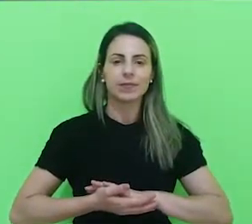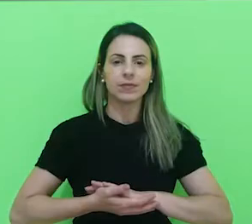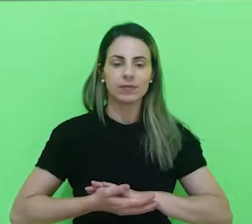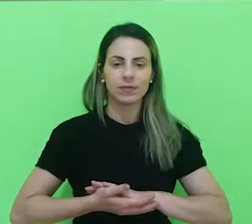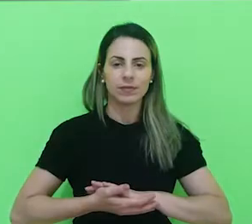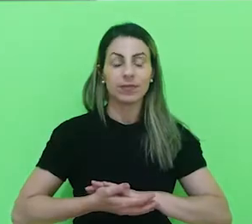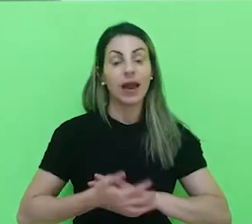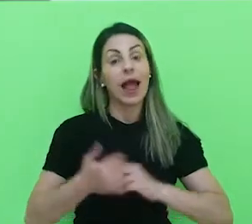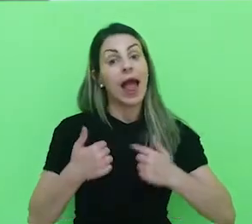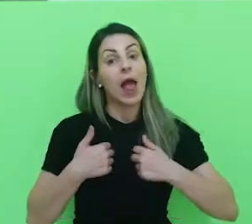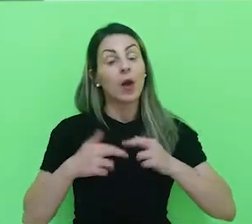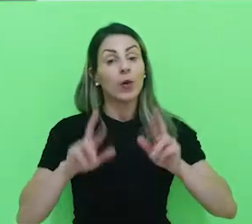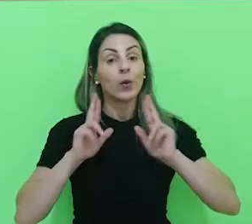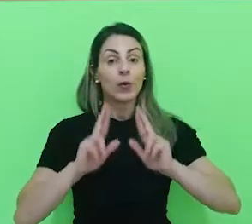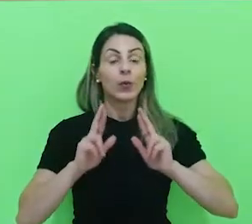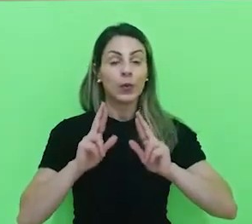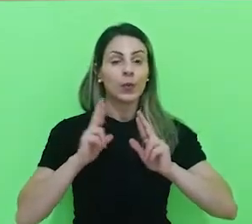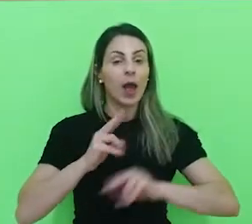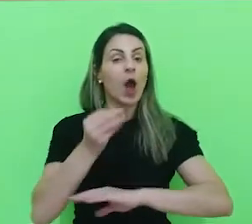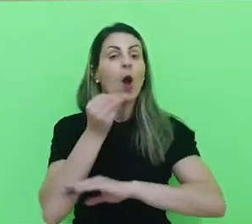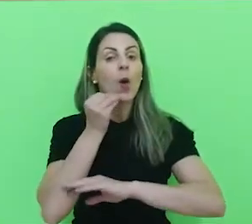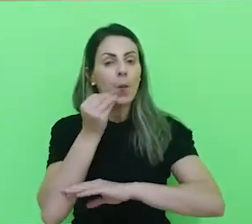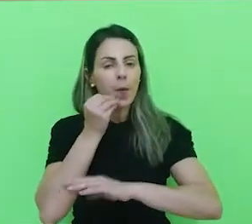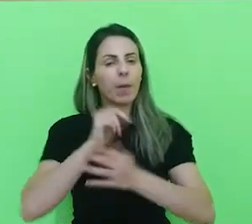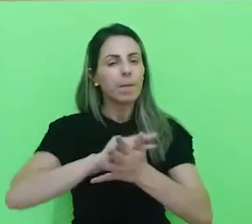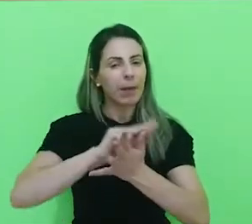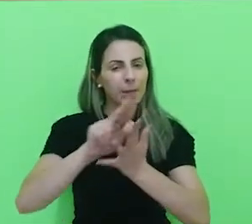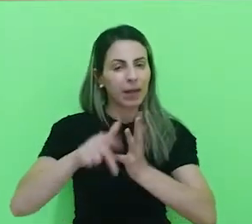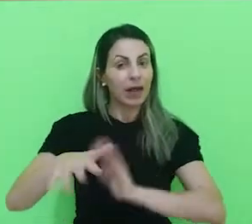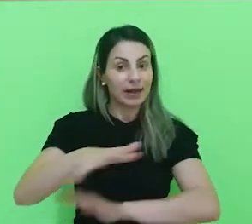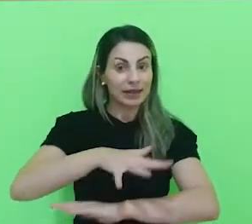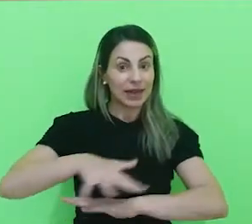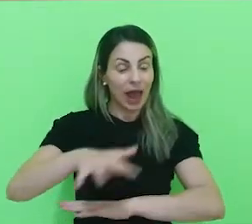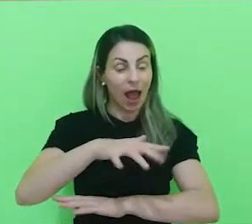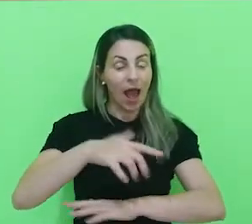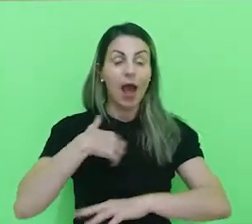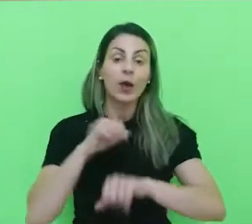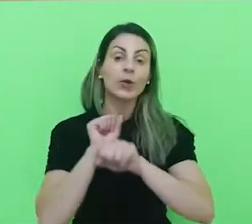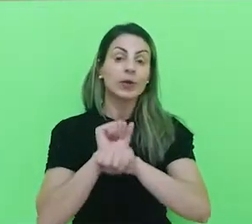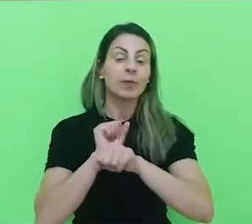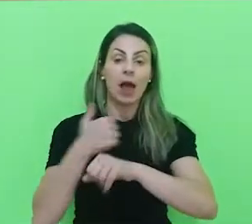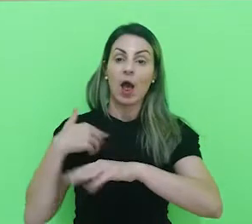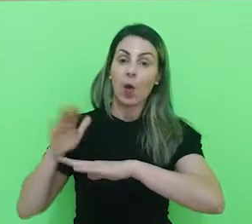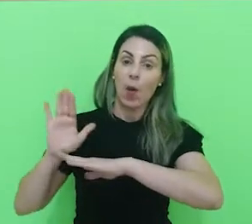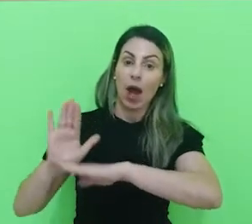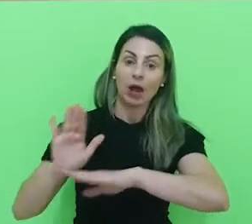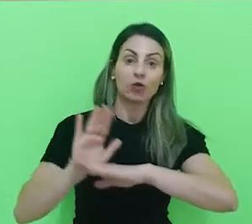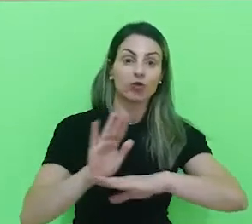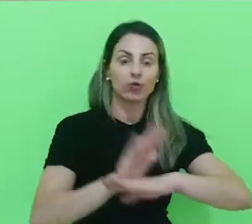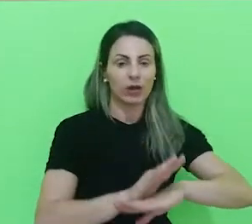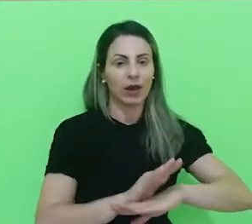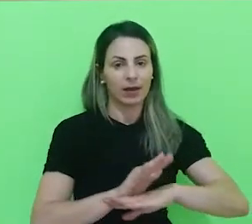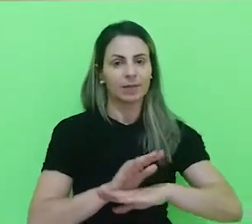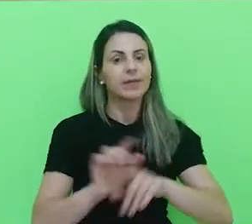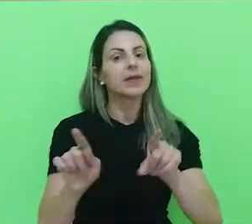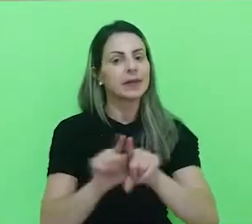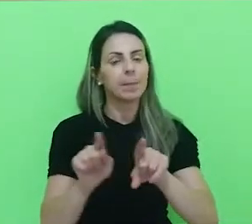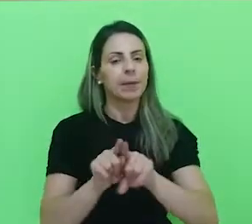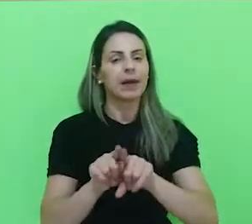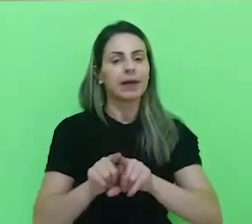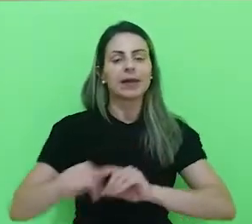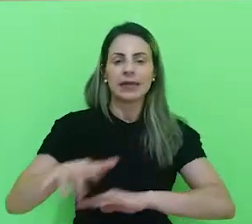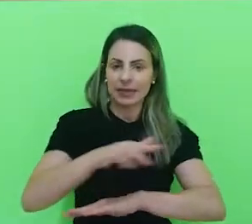Eu espero bastante oportunidades na área, espero ajudar bastante na parte